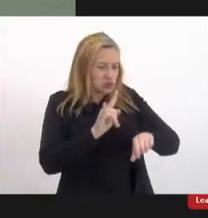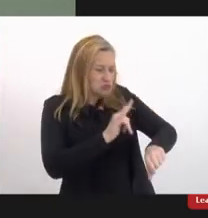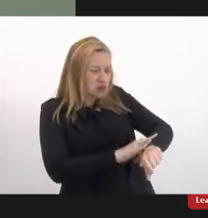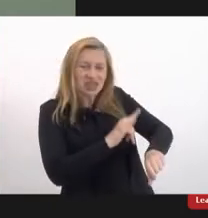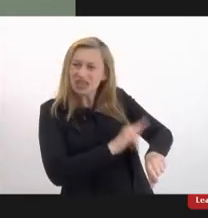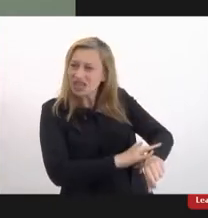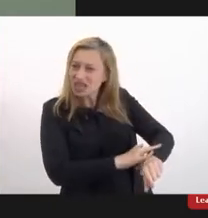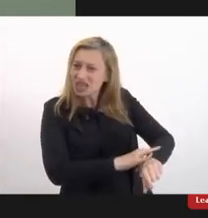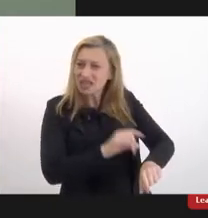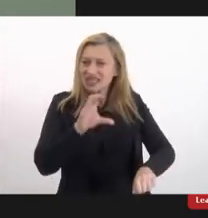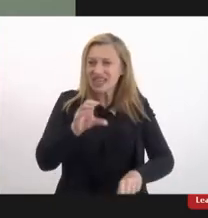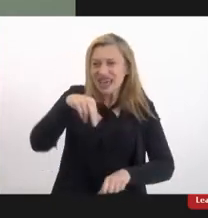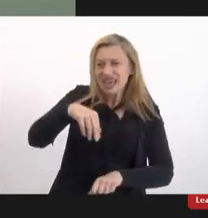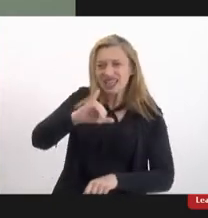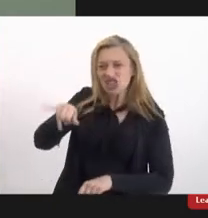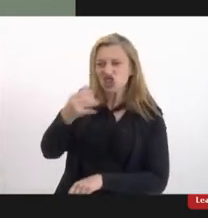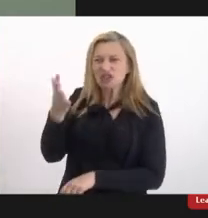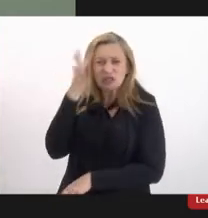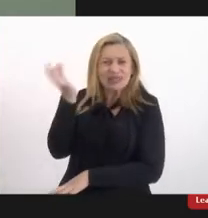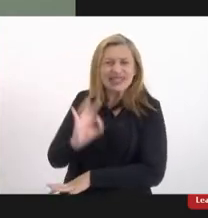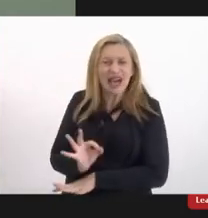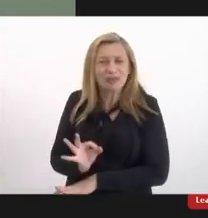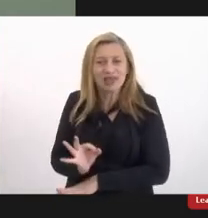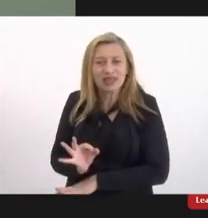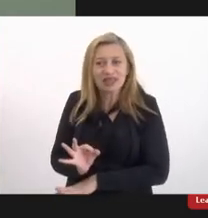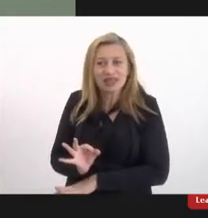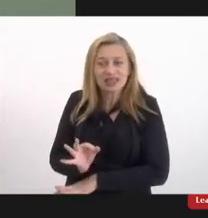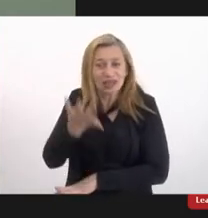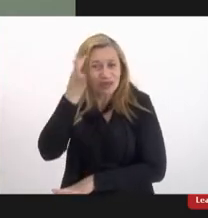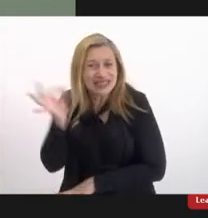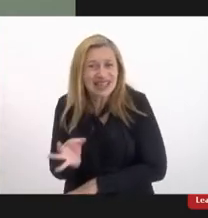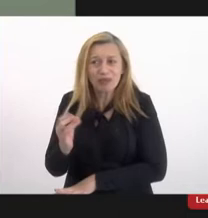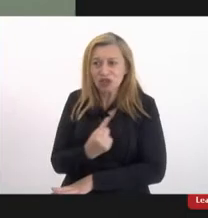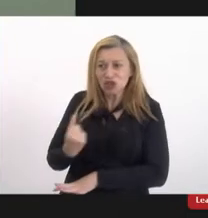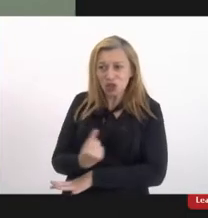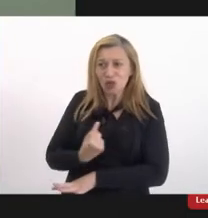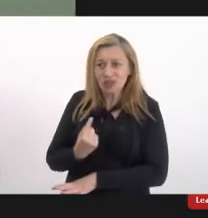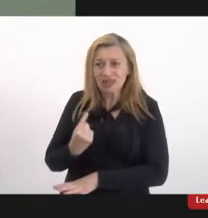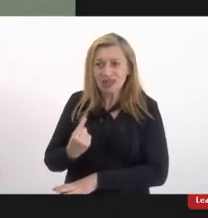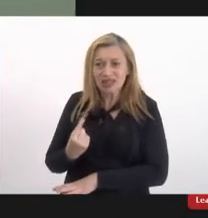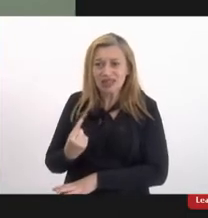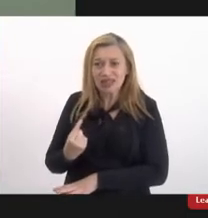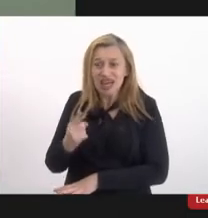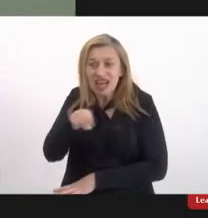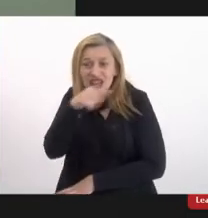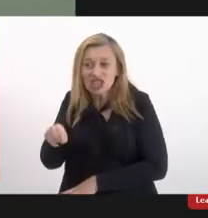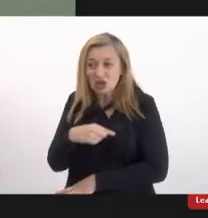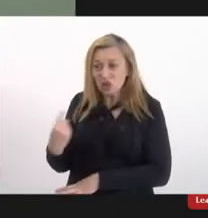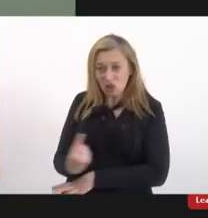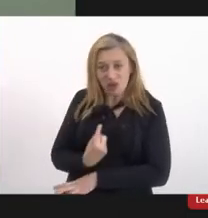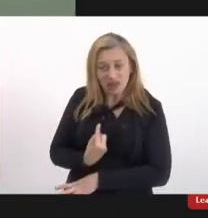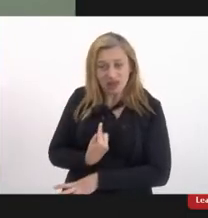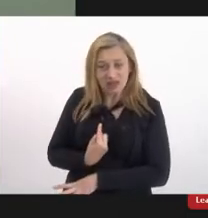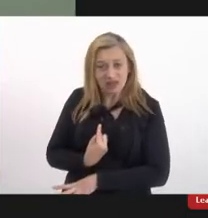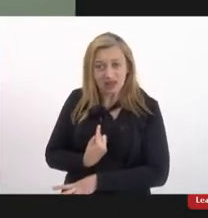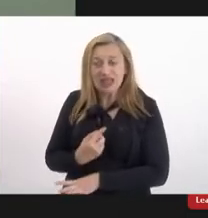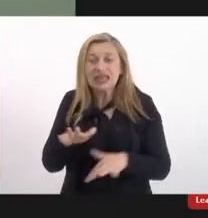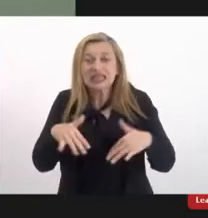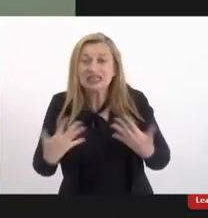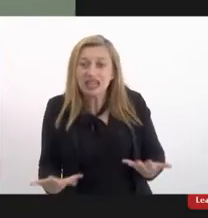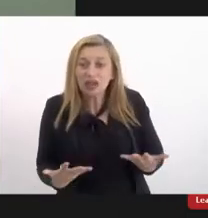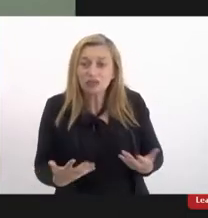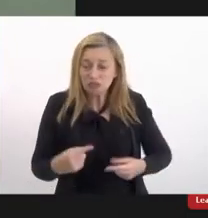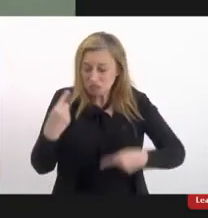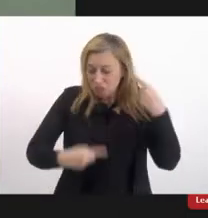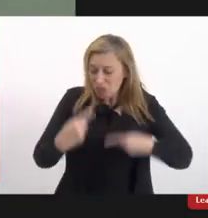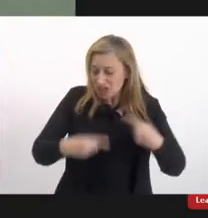que o CNJ não sabe não sabe de nós nos apagou então sem políticas